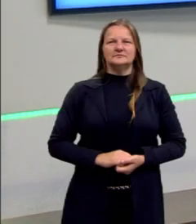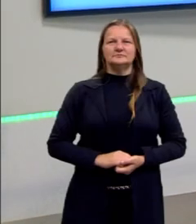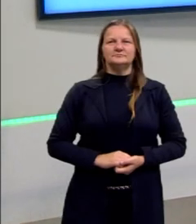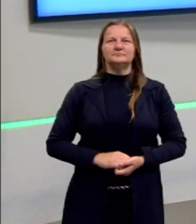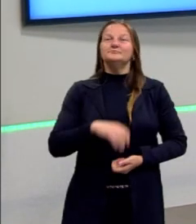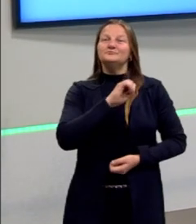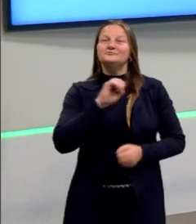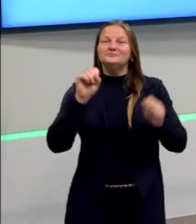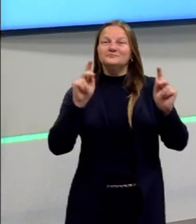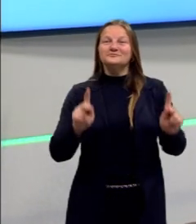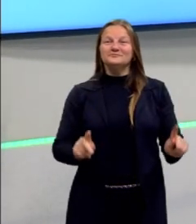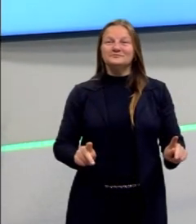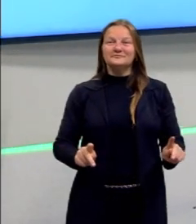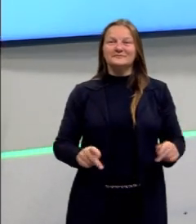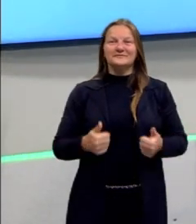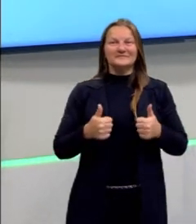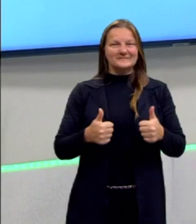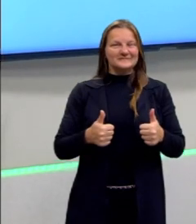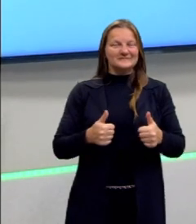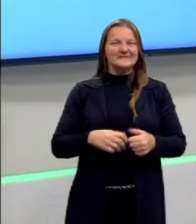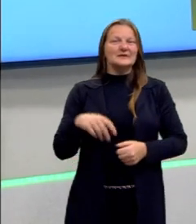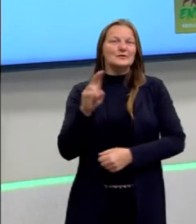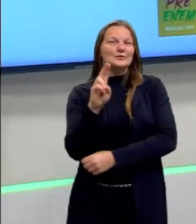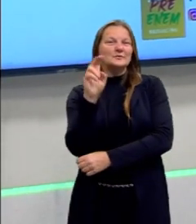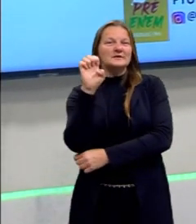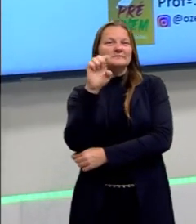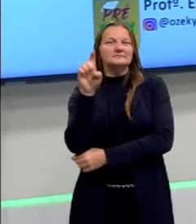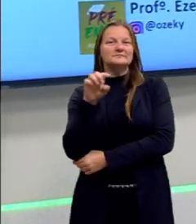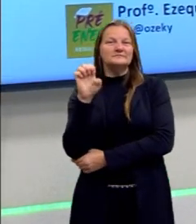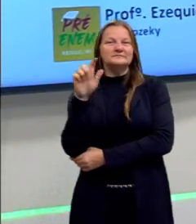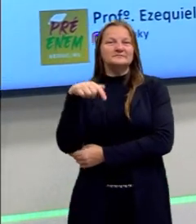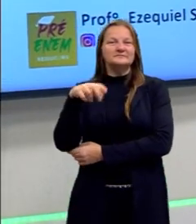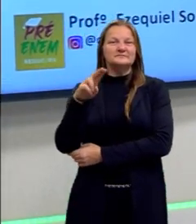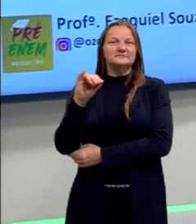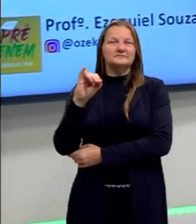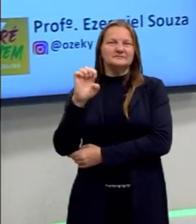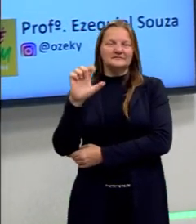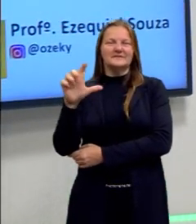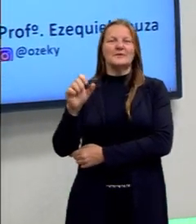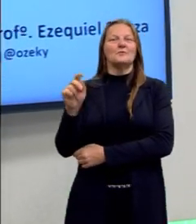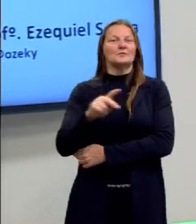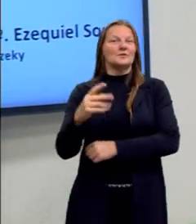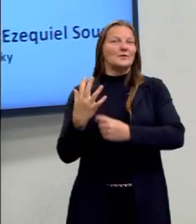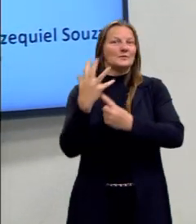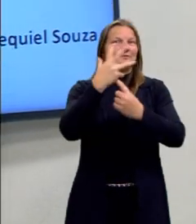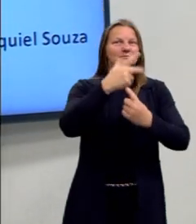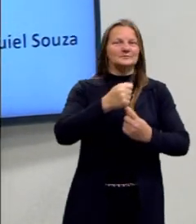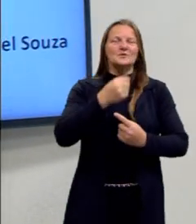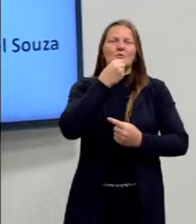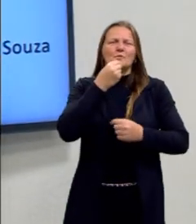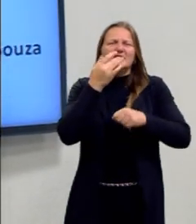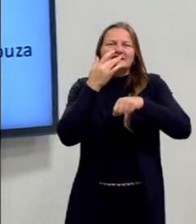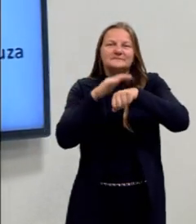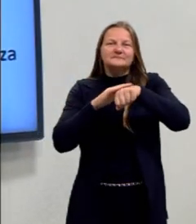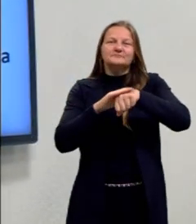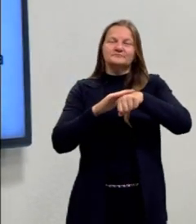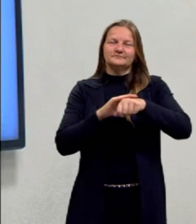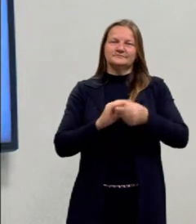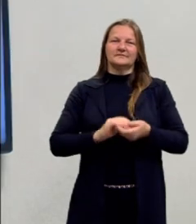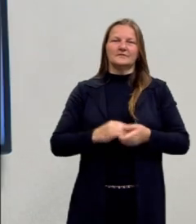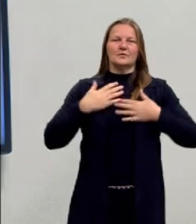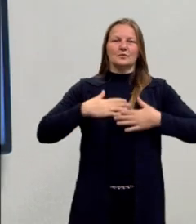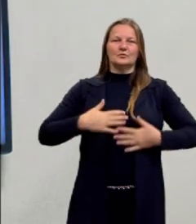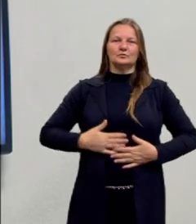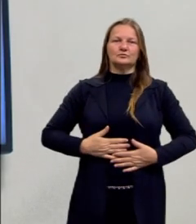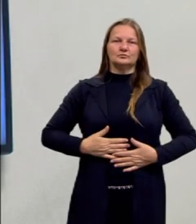E aí pessoal, beleza? Meu nome é Ezequiel Souza, sou teu professor de arte, sou um homem branco, estou vestindo